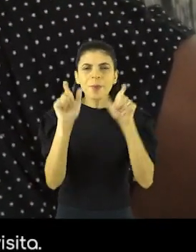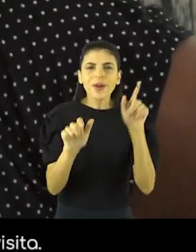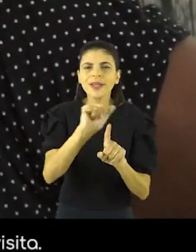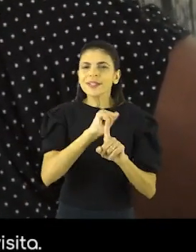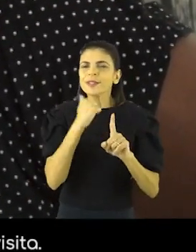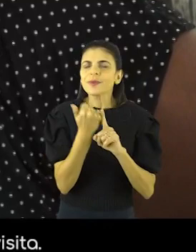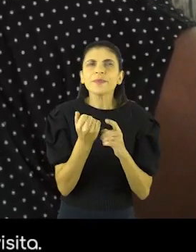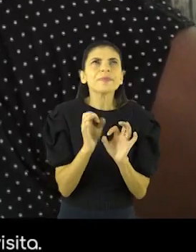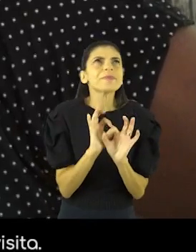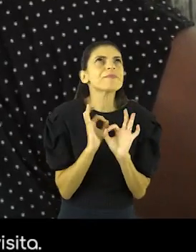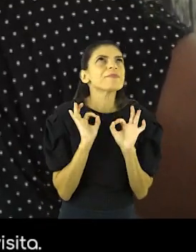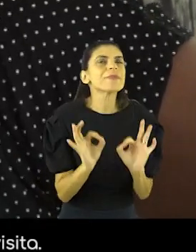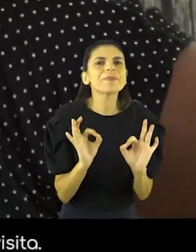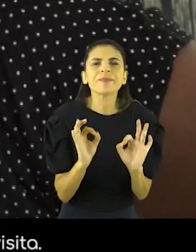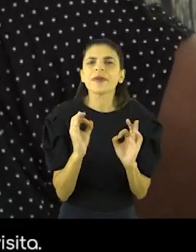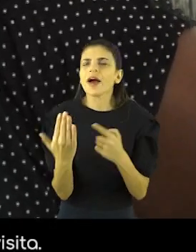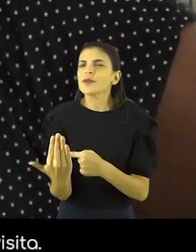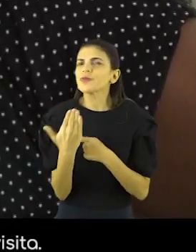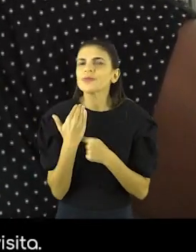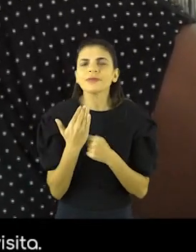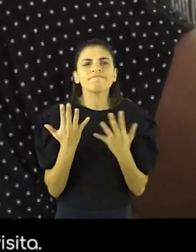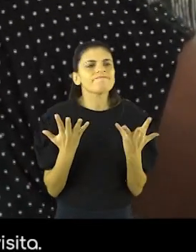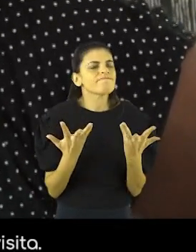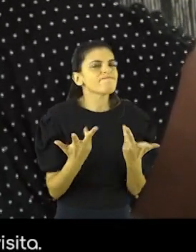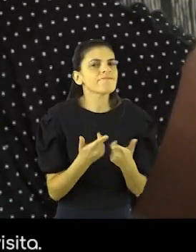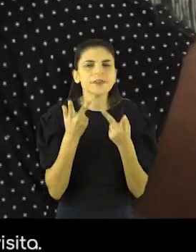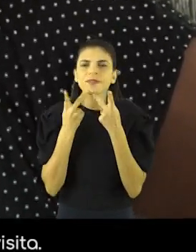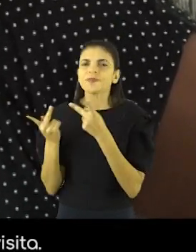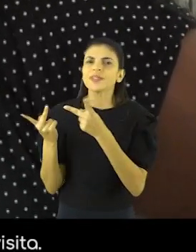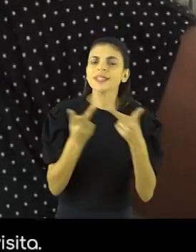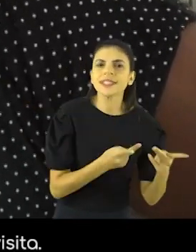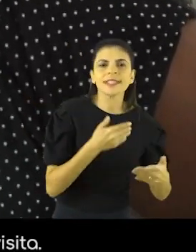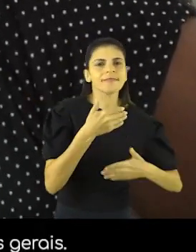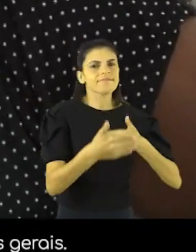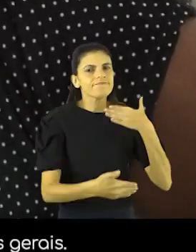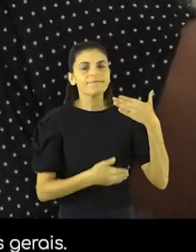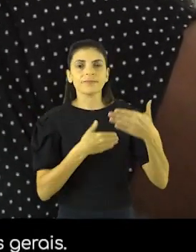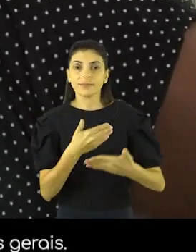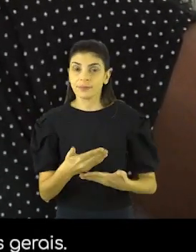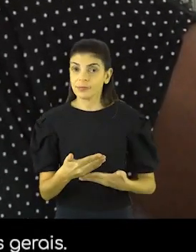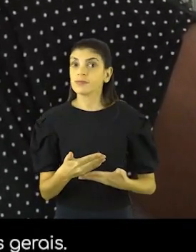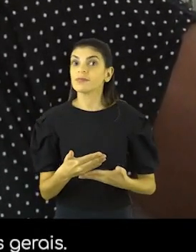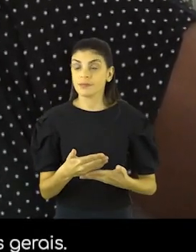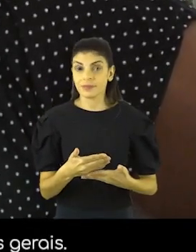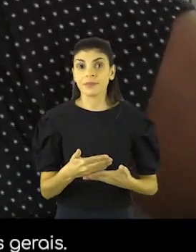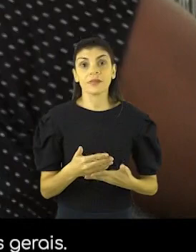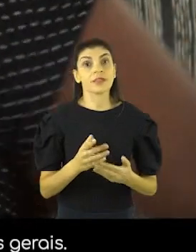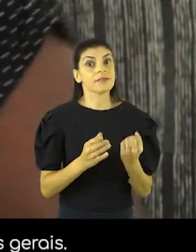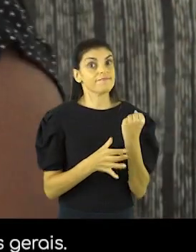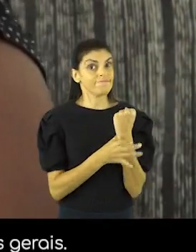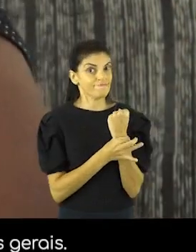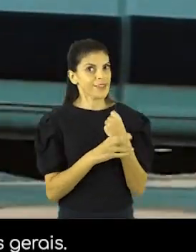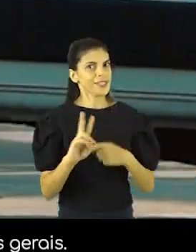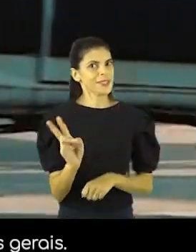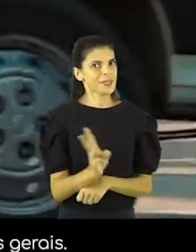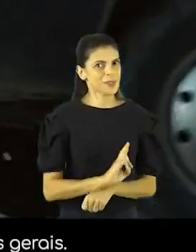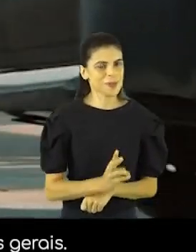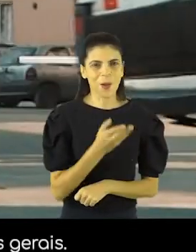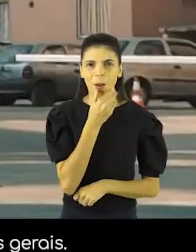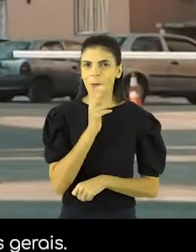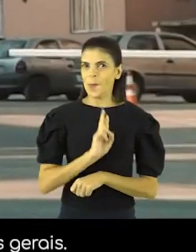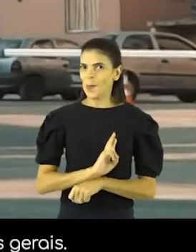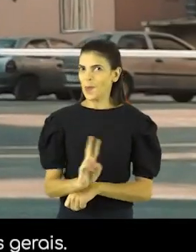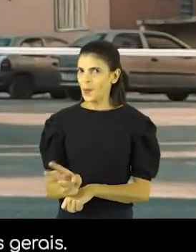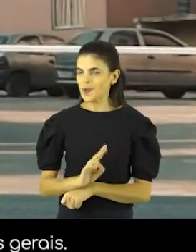sociais foram excelentes nesse projeto. Trouxe a gente para fazer a visita. Agora eu vim para dizer para você, aqui nós temos segurança,